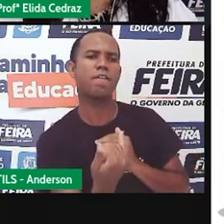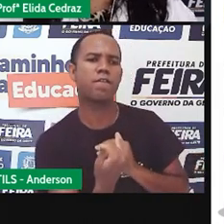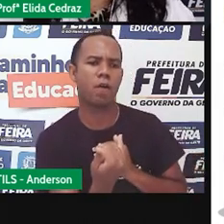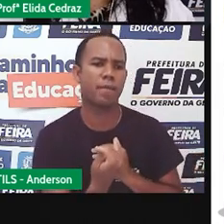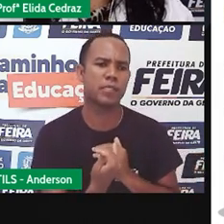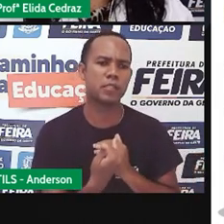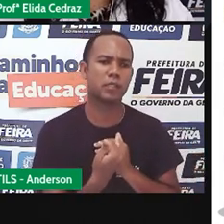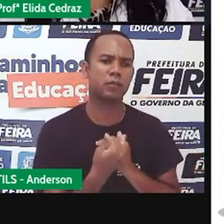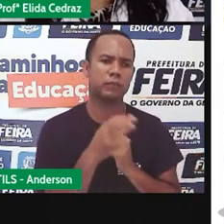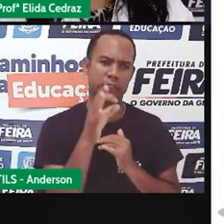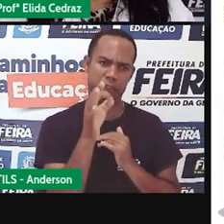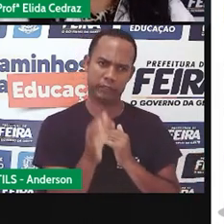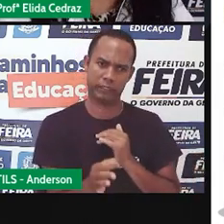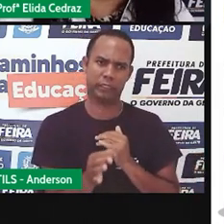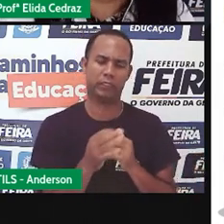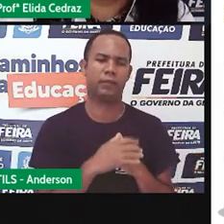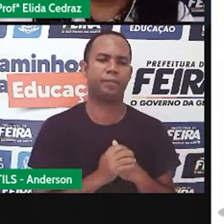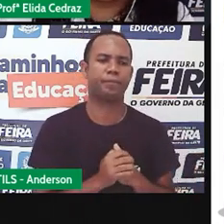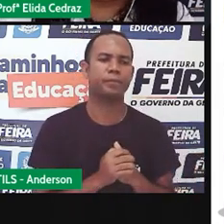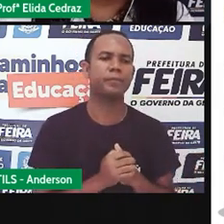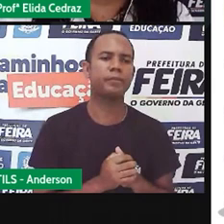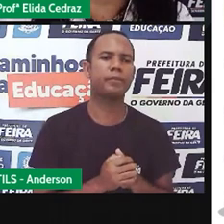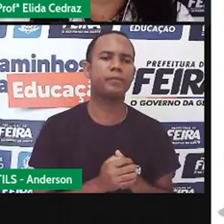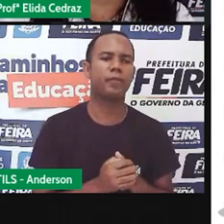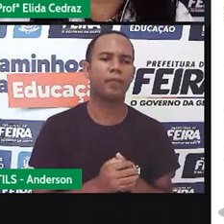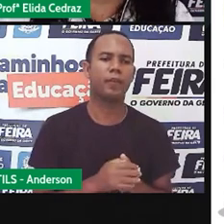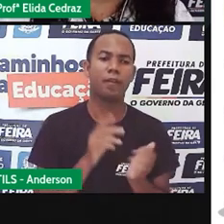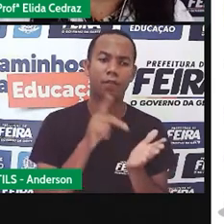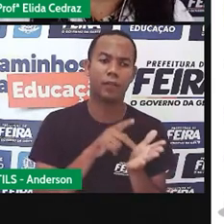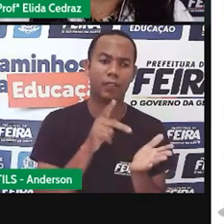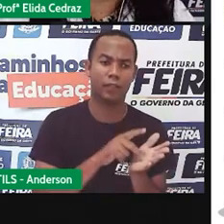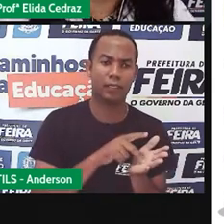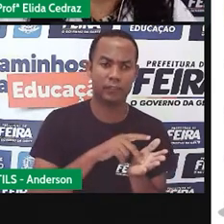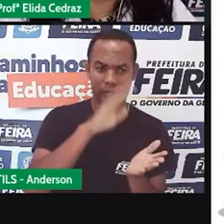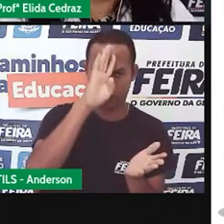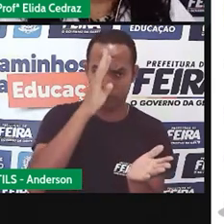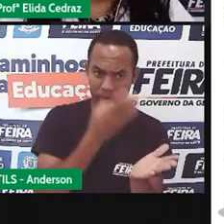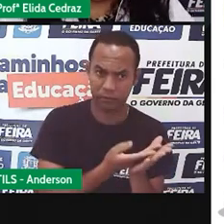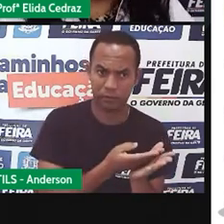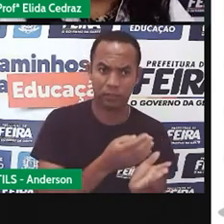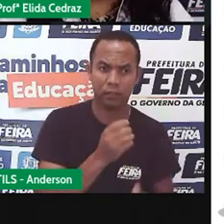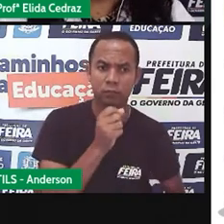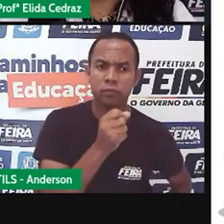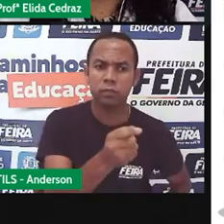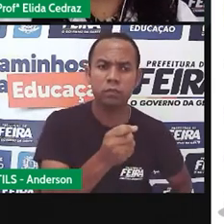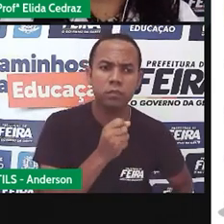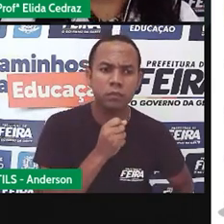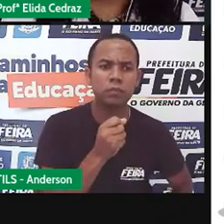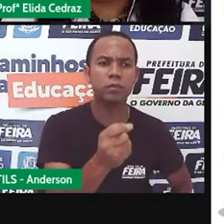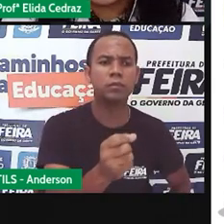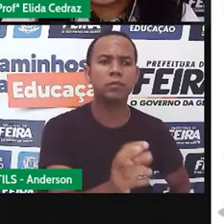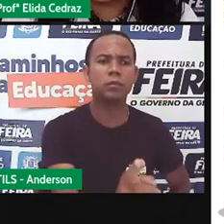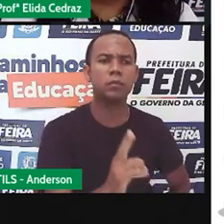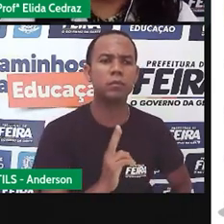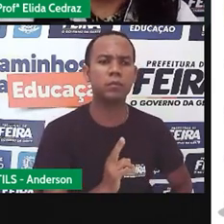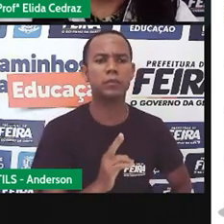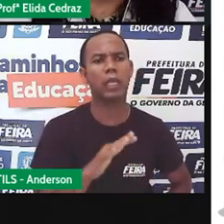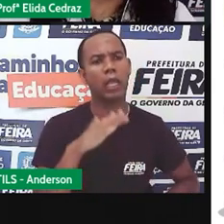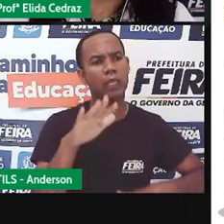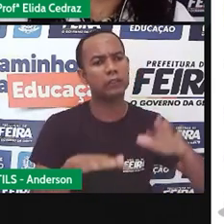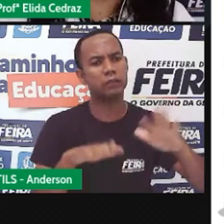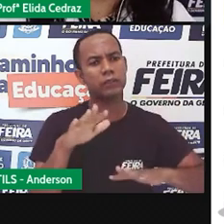necessárias que confirmem e que validem um relato, um estudo,